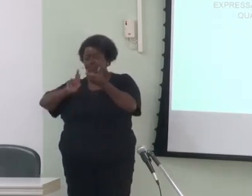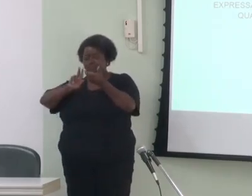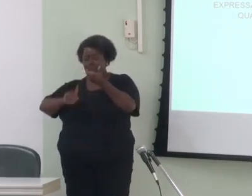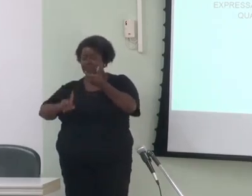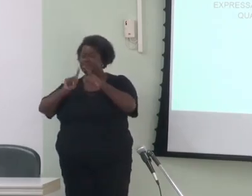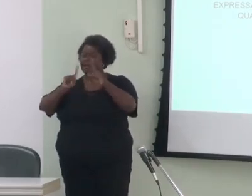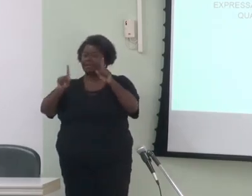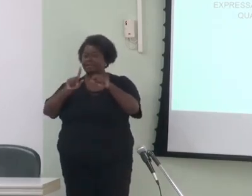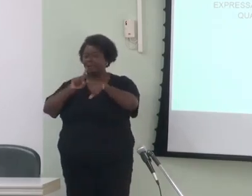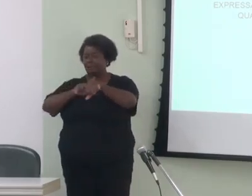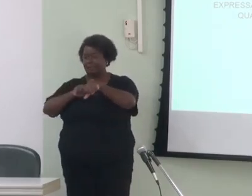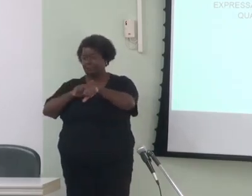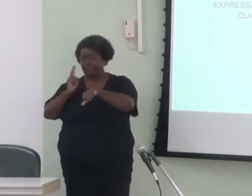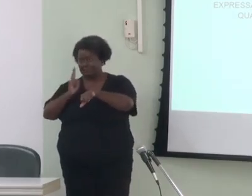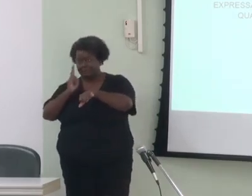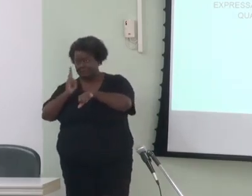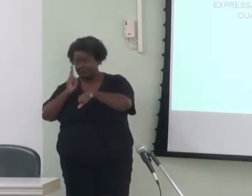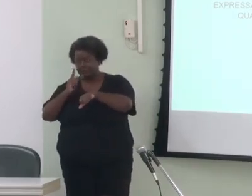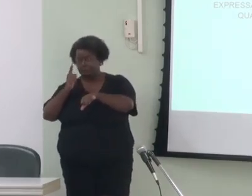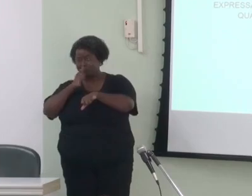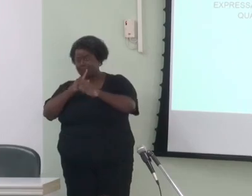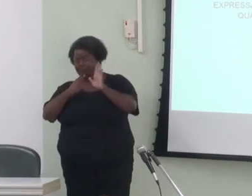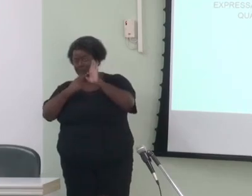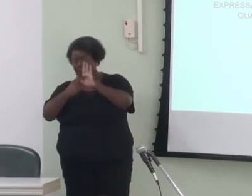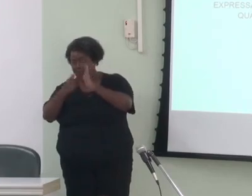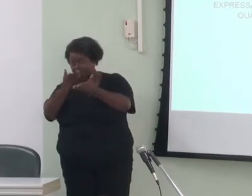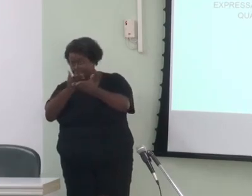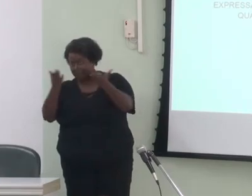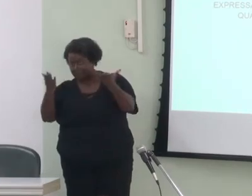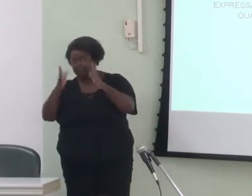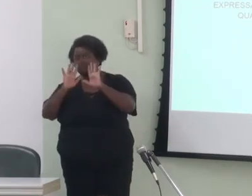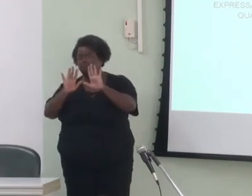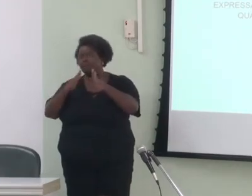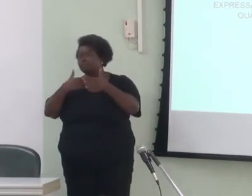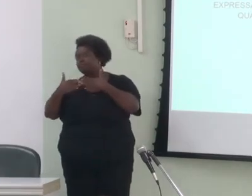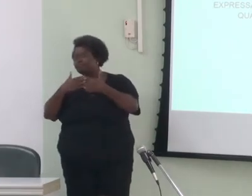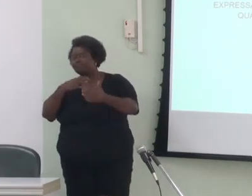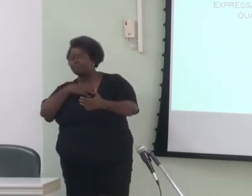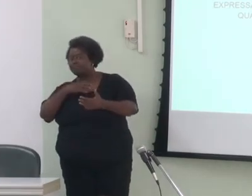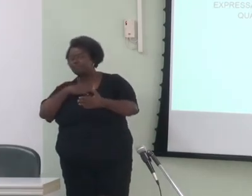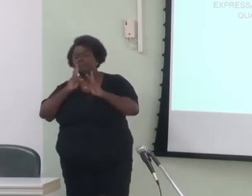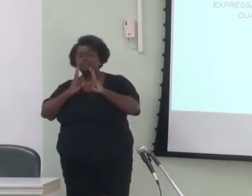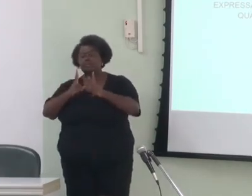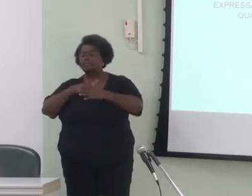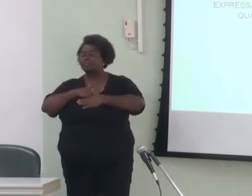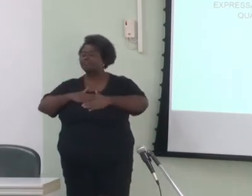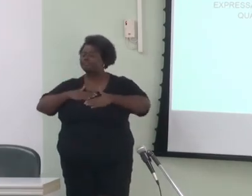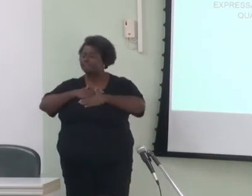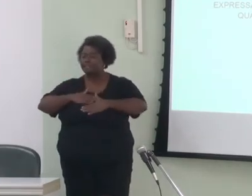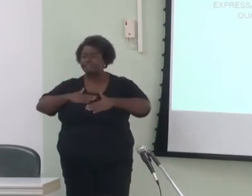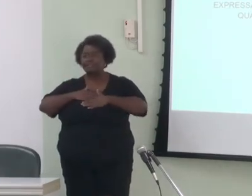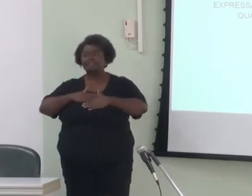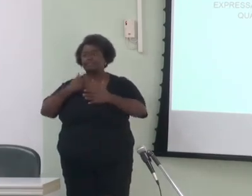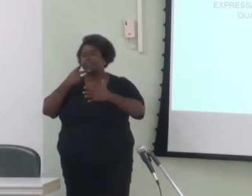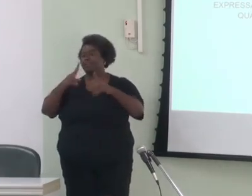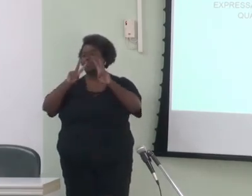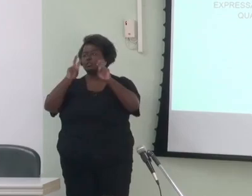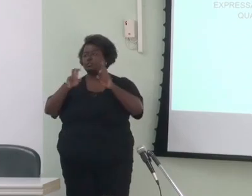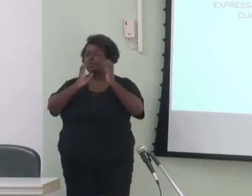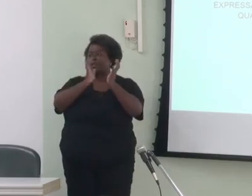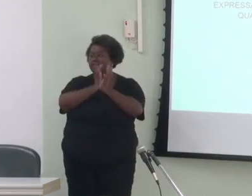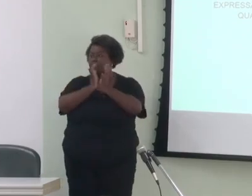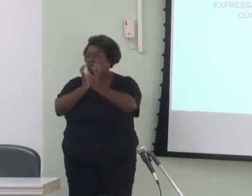já extrapolei o meu tempo e não vou dar conta de mostrar de qualquer forma é sempre um prazer muito grande falar sobre categorias